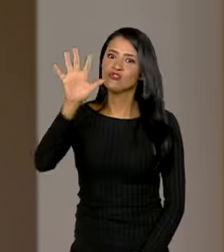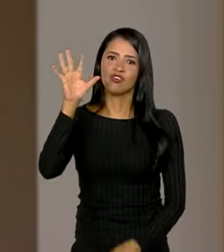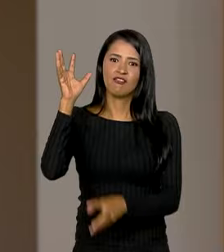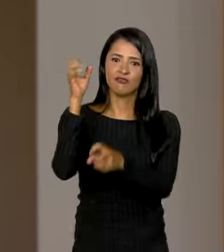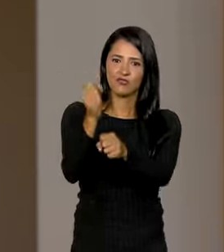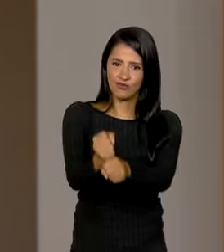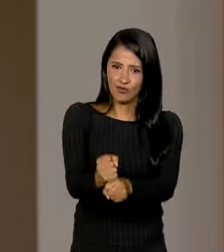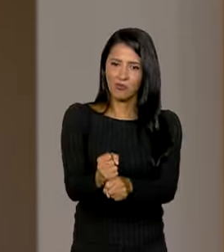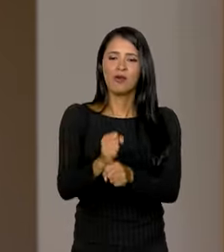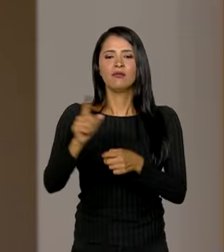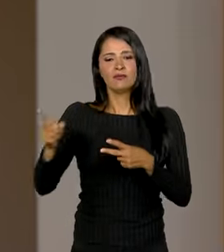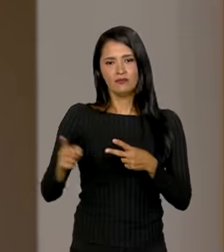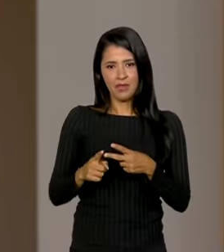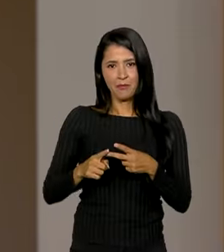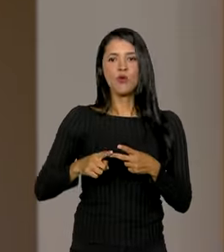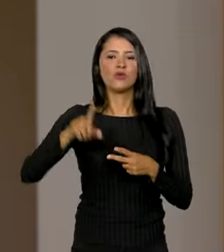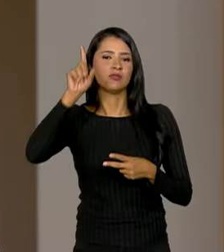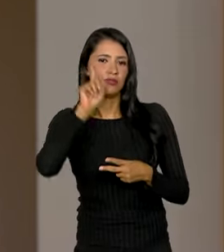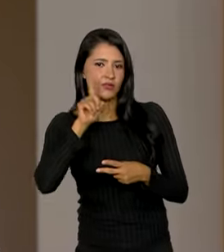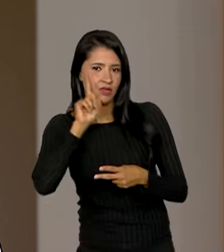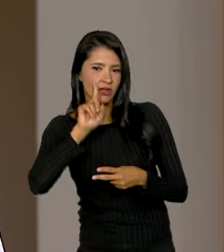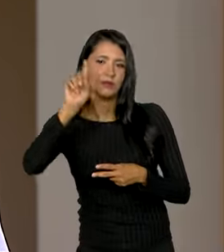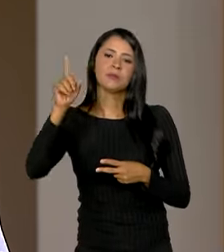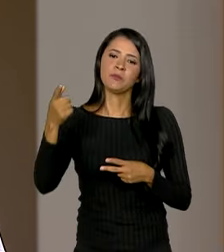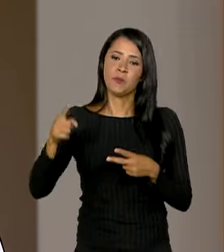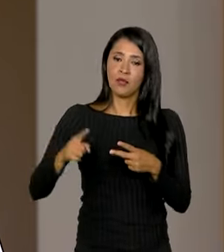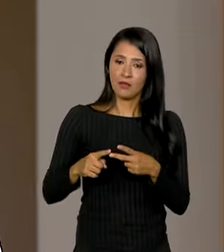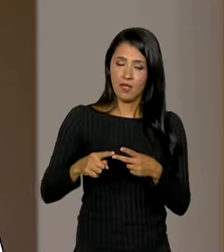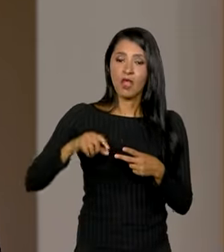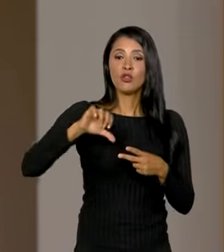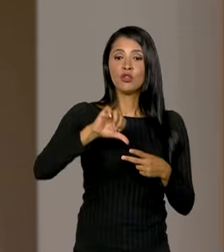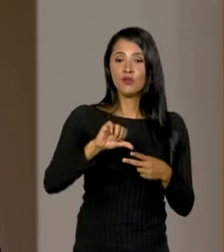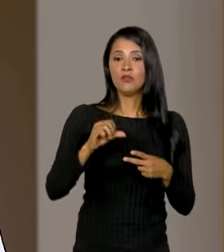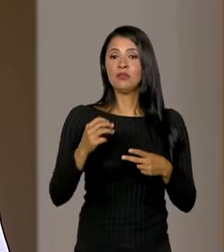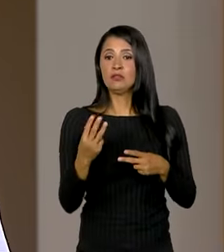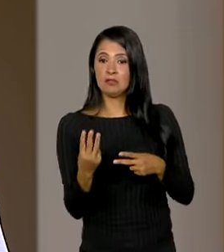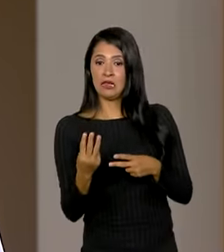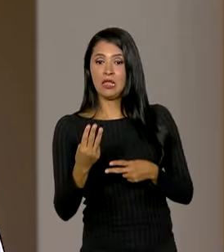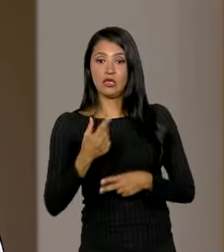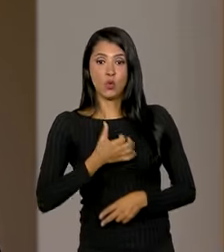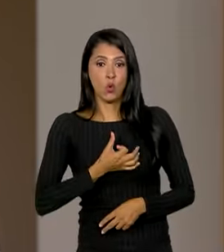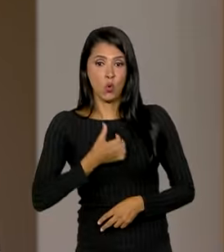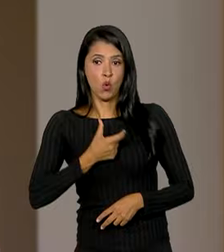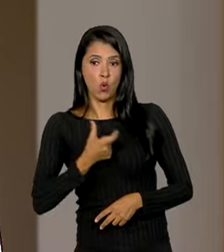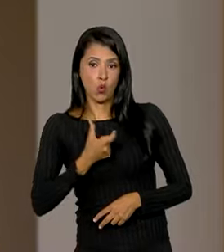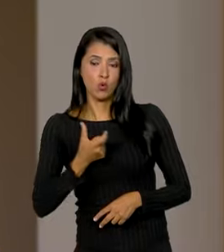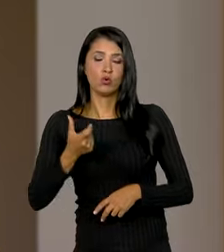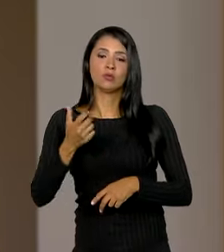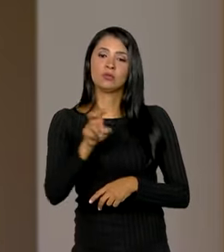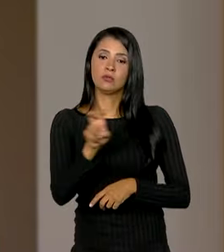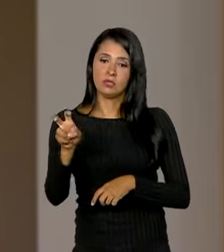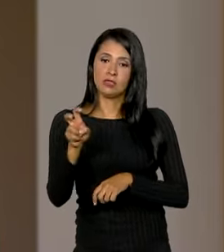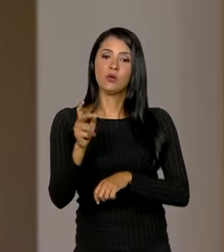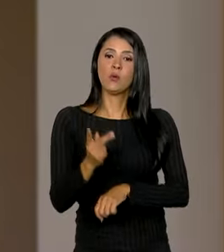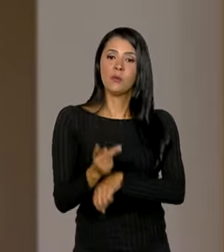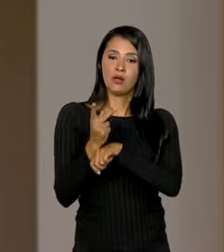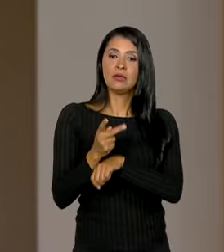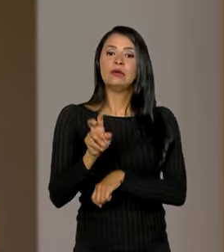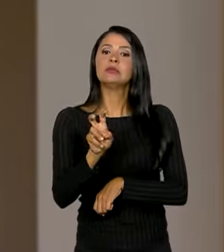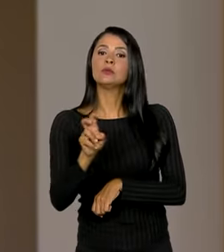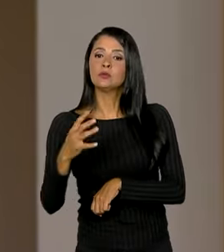seguido dos Estados Unidos. E são 93 ouros, 55 medalhas de prata e